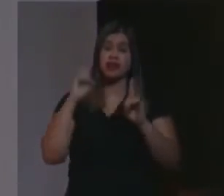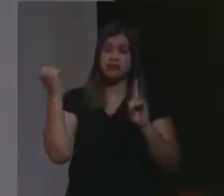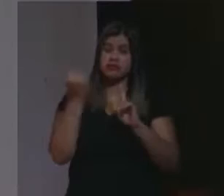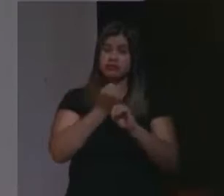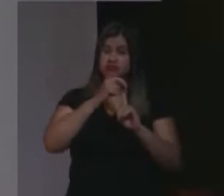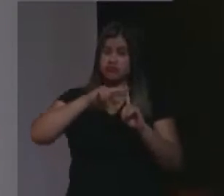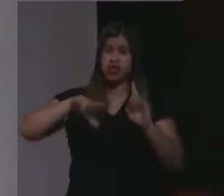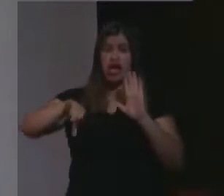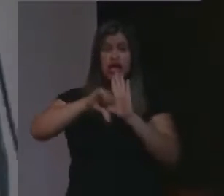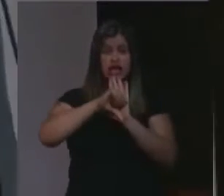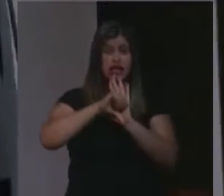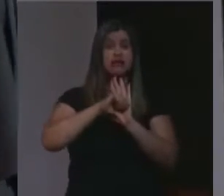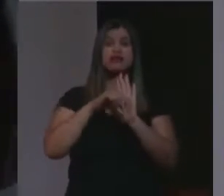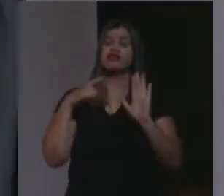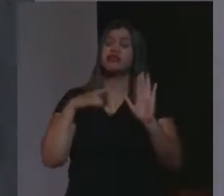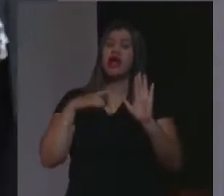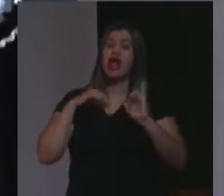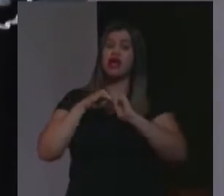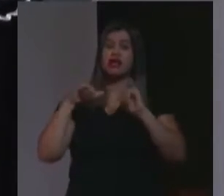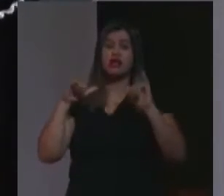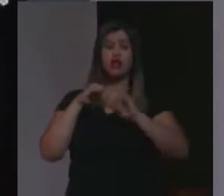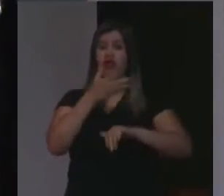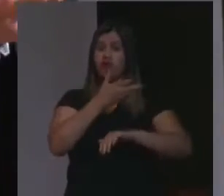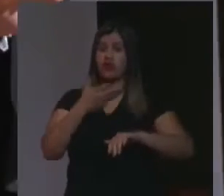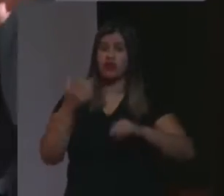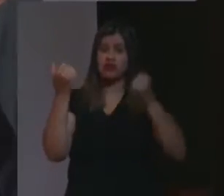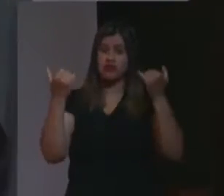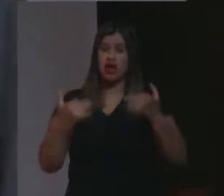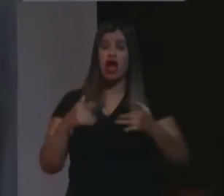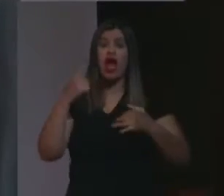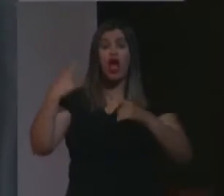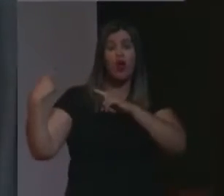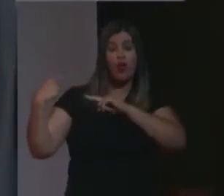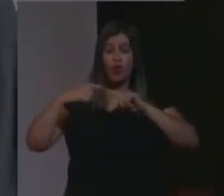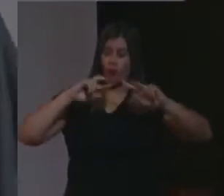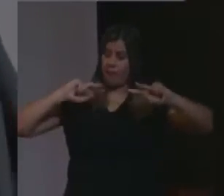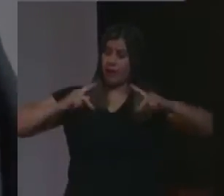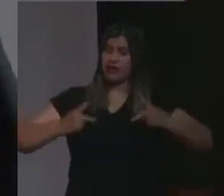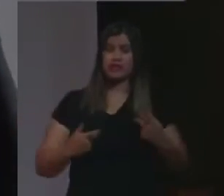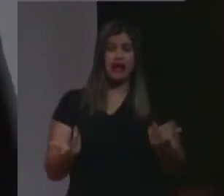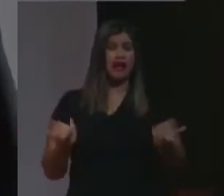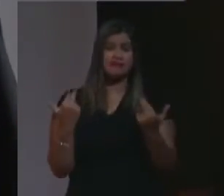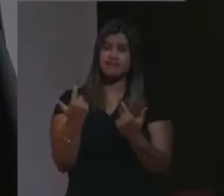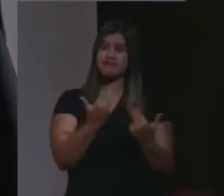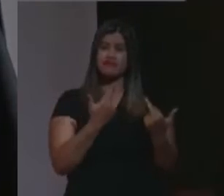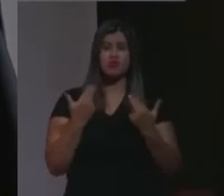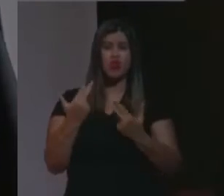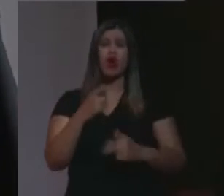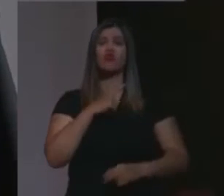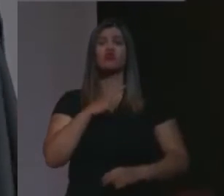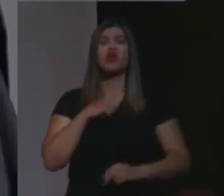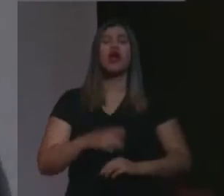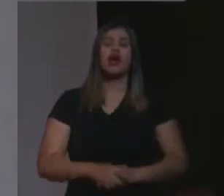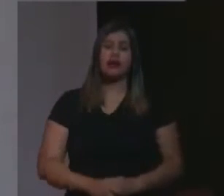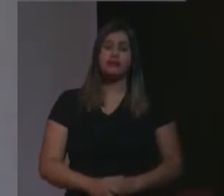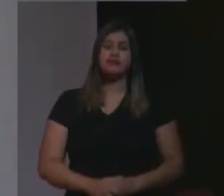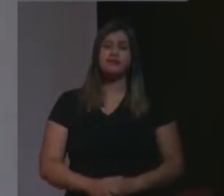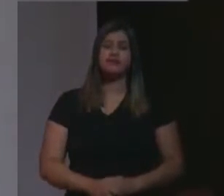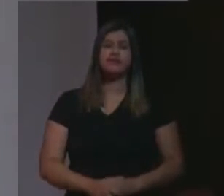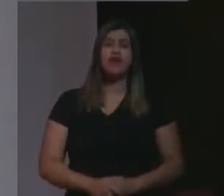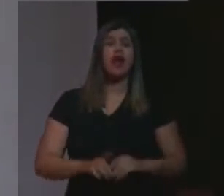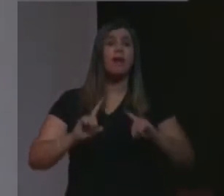e que vossas excelências condenem, que é o crime contra a humanidade, é muito parecido, mas é